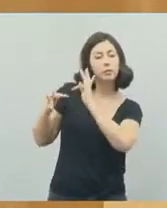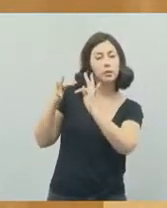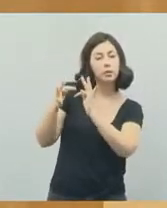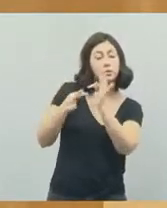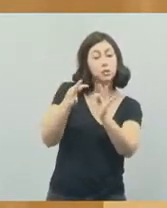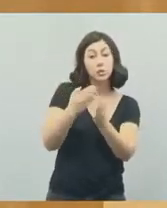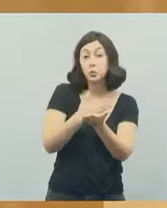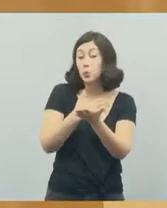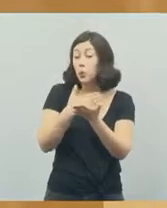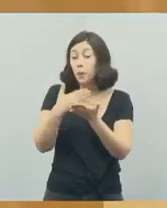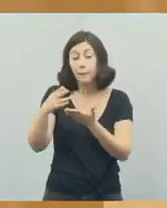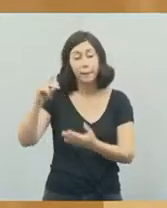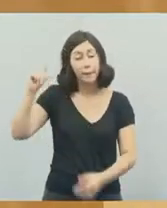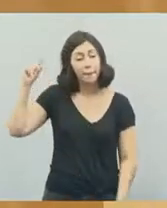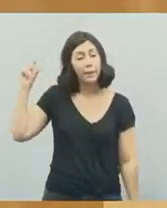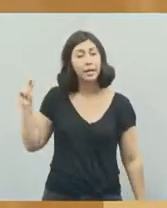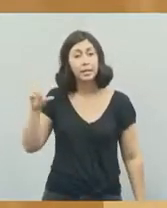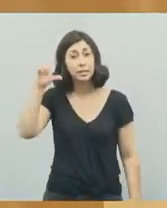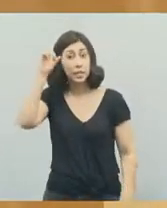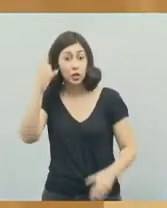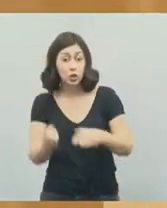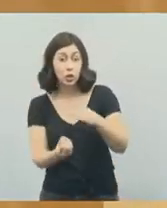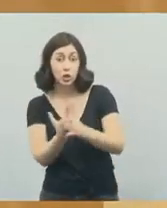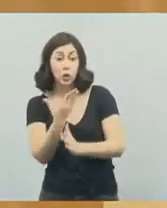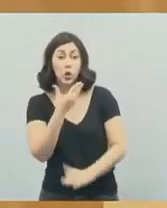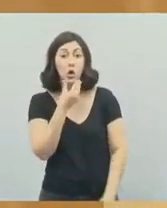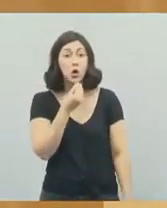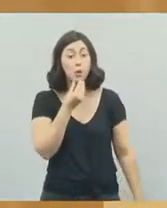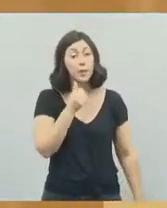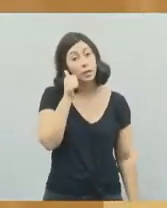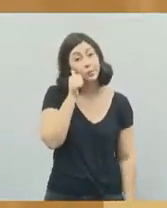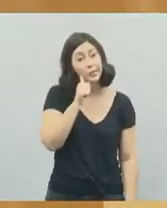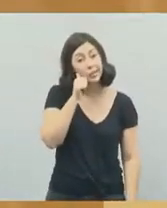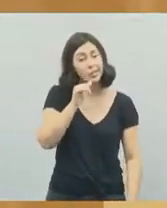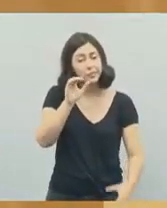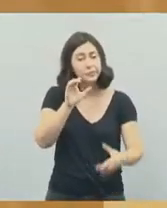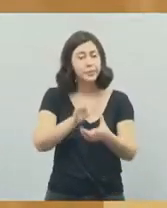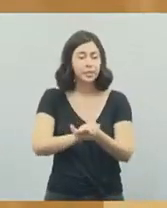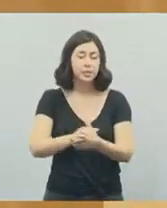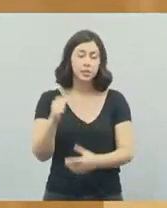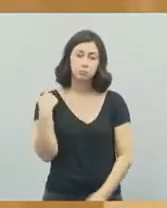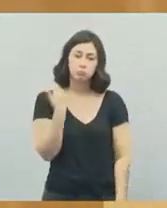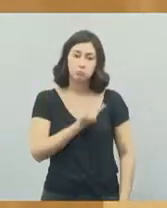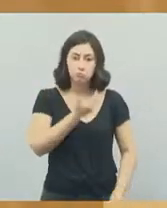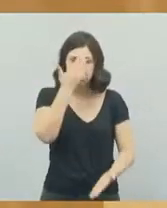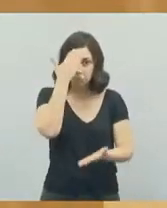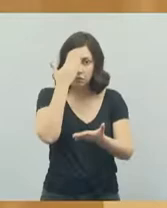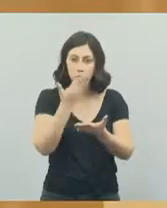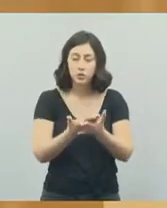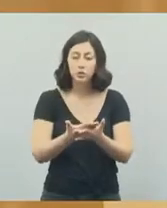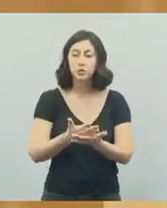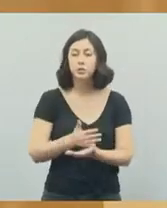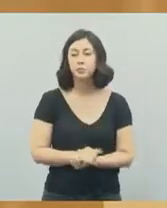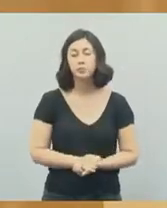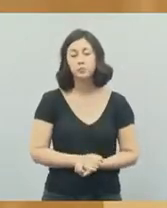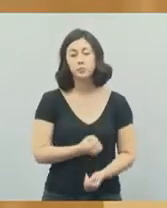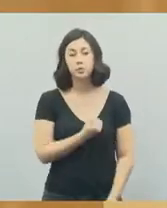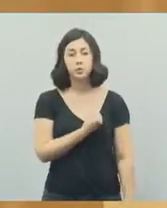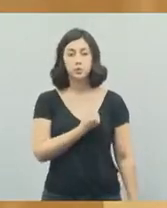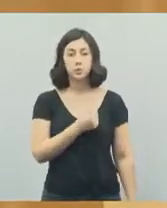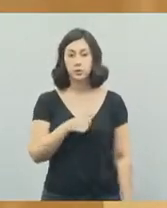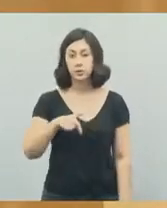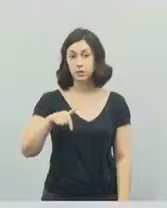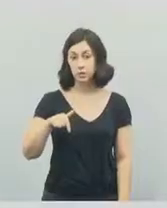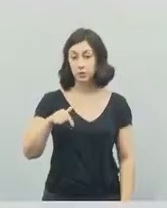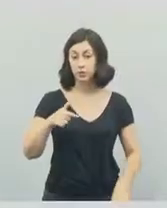início Deus criou o homem e a os dois para ser feliz, um com o outro, essa é a nossa crença. O slide número 7,